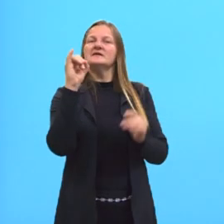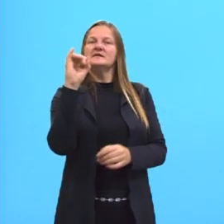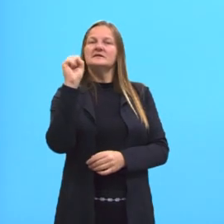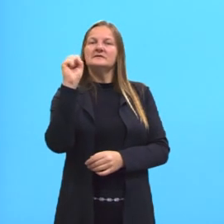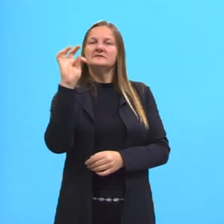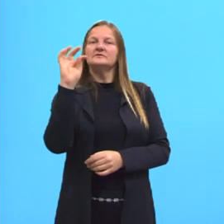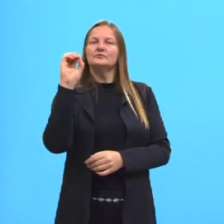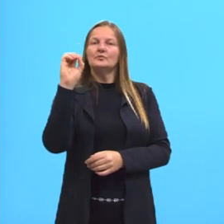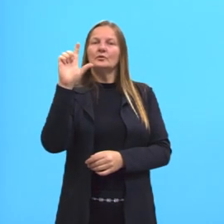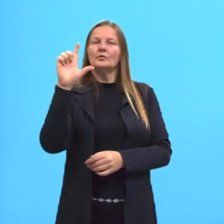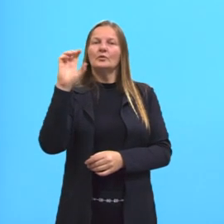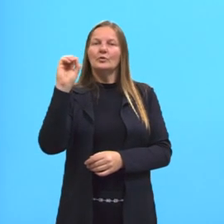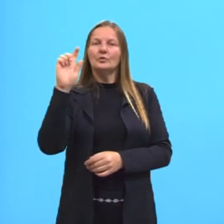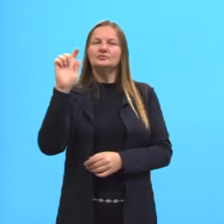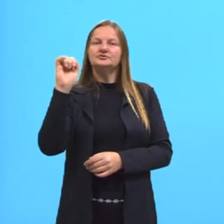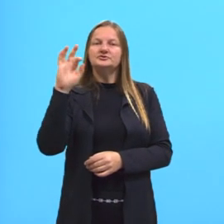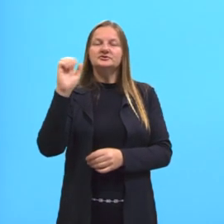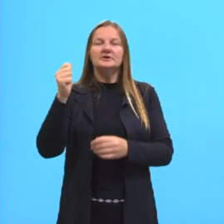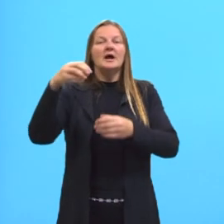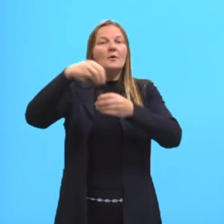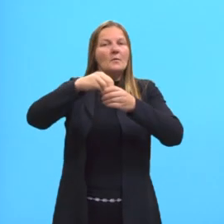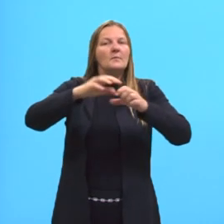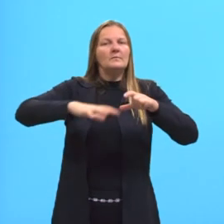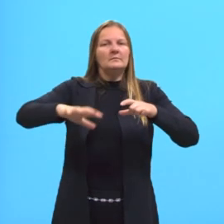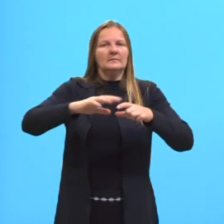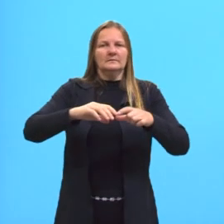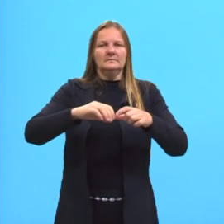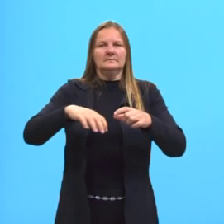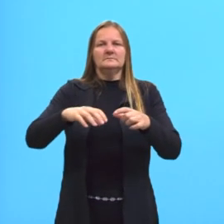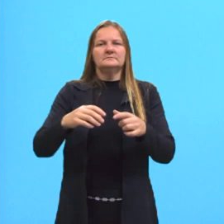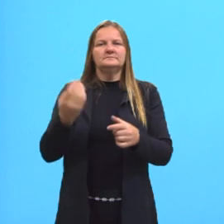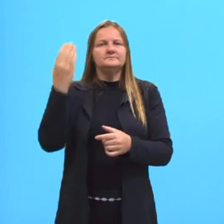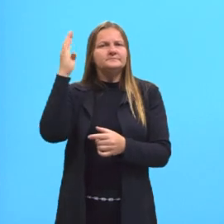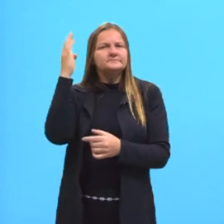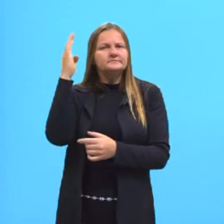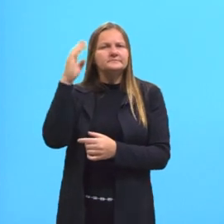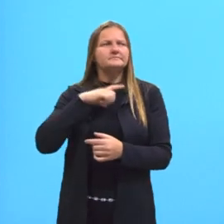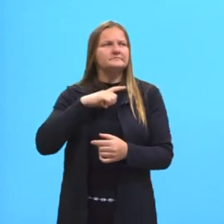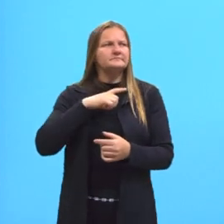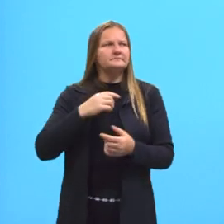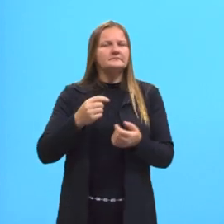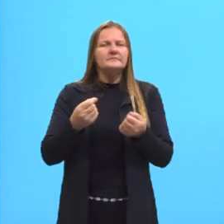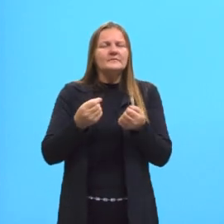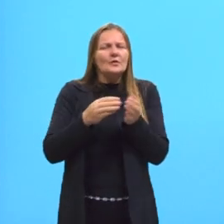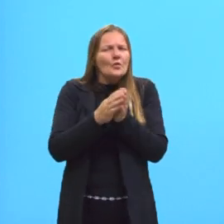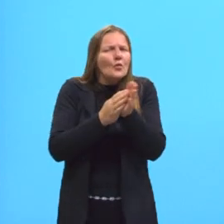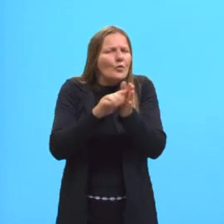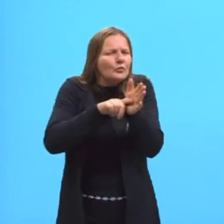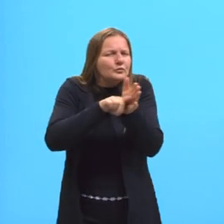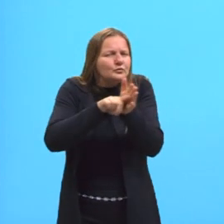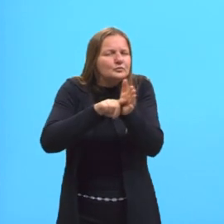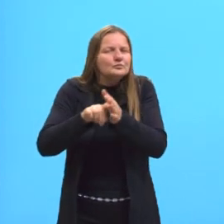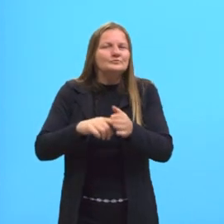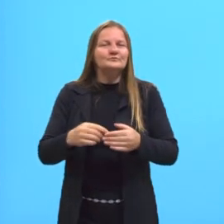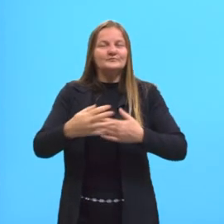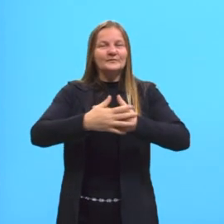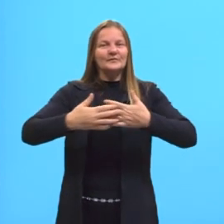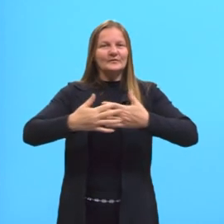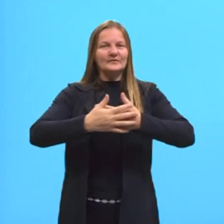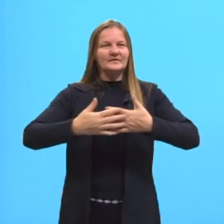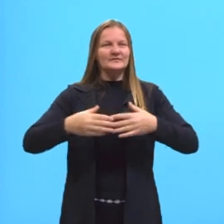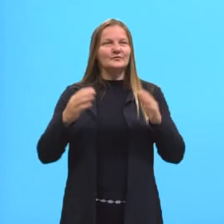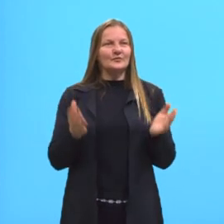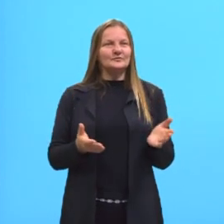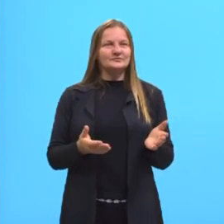Então, a histologia é área da biologia que estuda os tecidos, os tecidos biológicos. Bom, o tecido que nós vamos